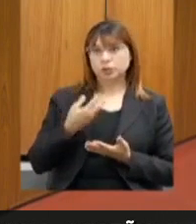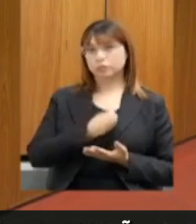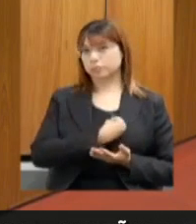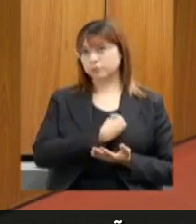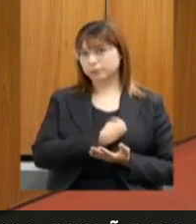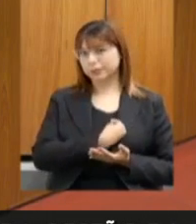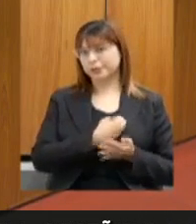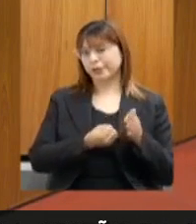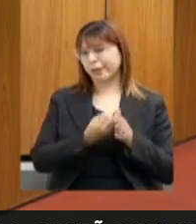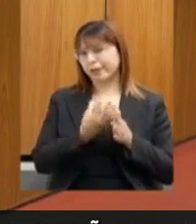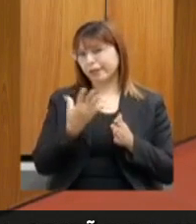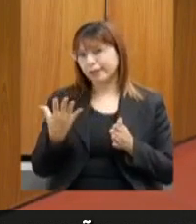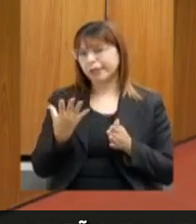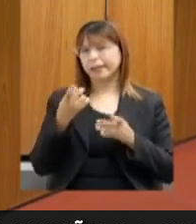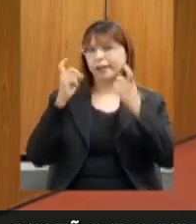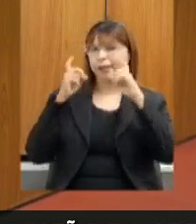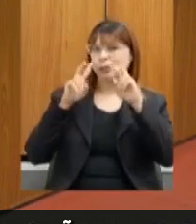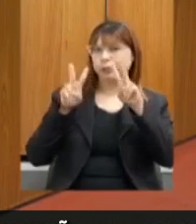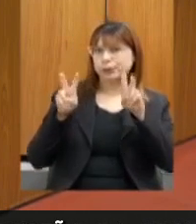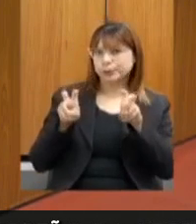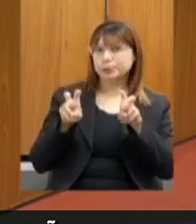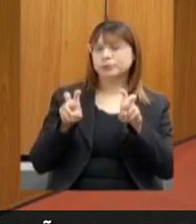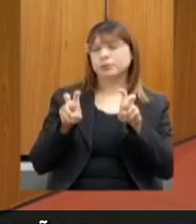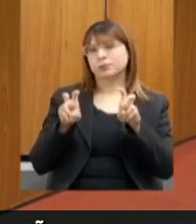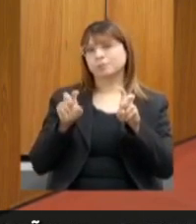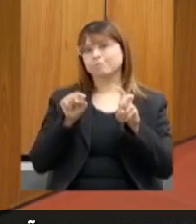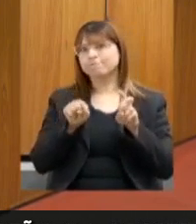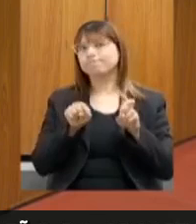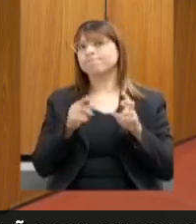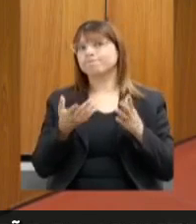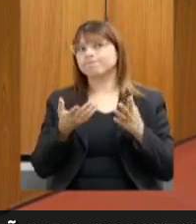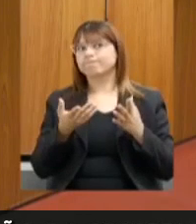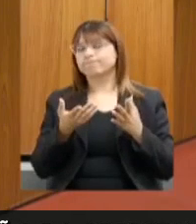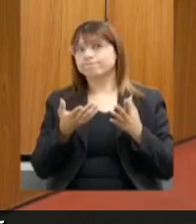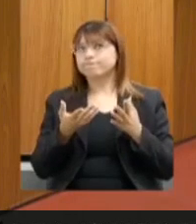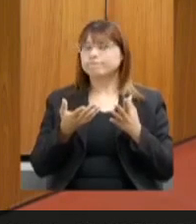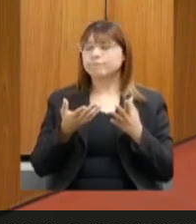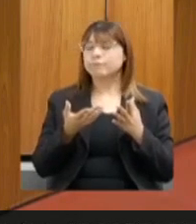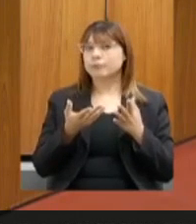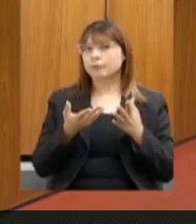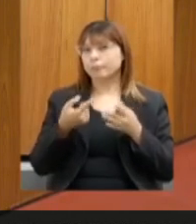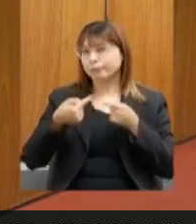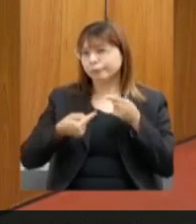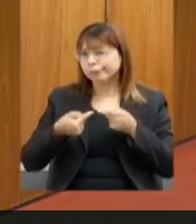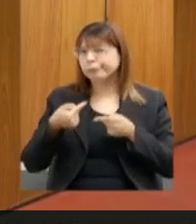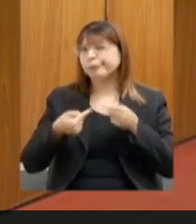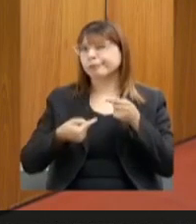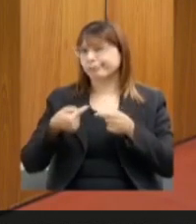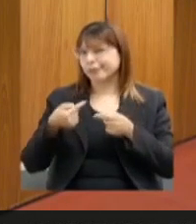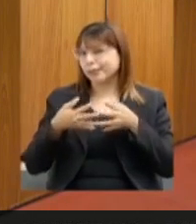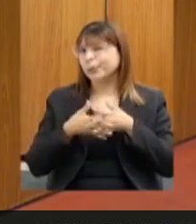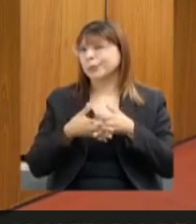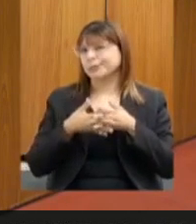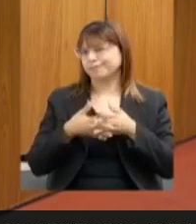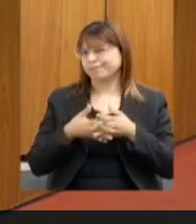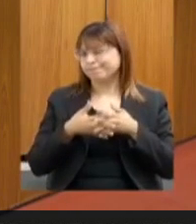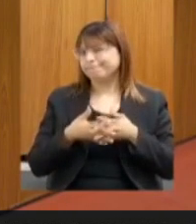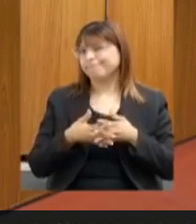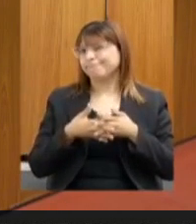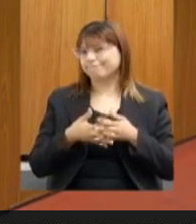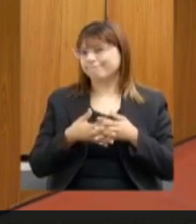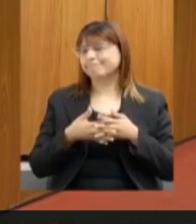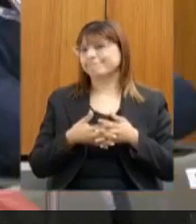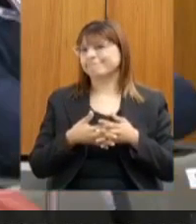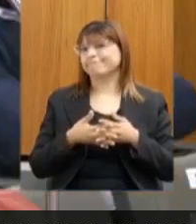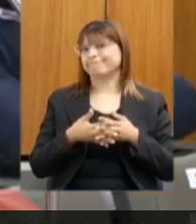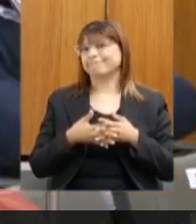reuniões sobre esse tema, de fato, um tema extremamente polêmico, é um tema muito complicado, não é à